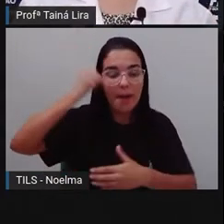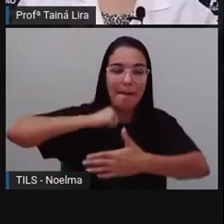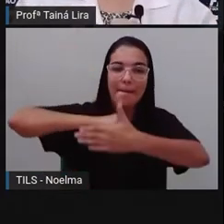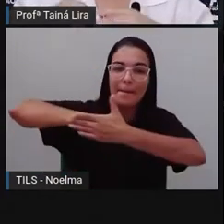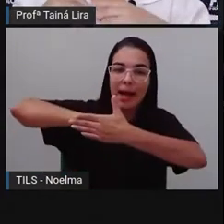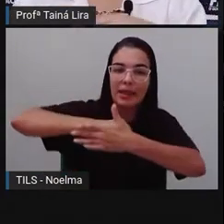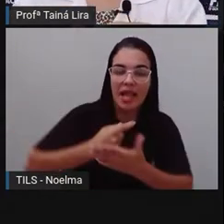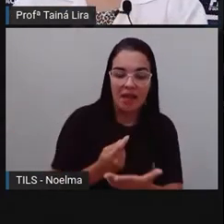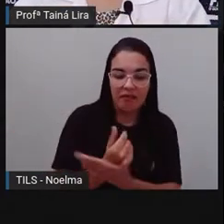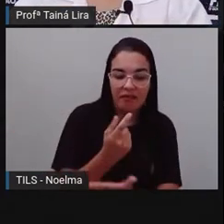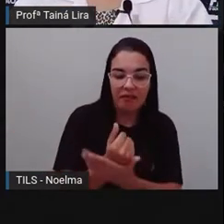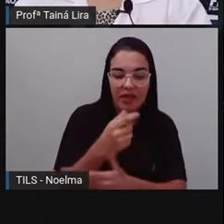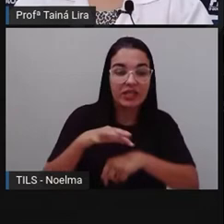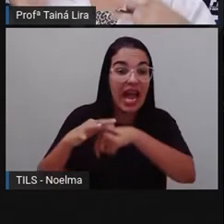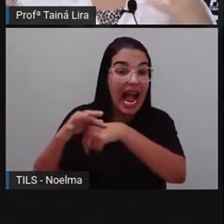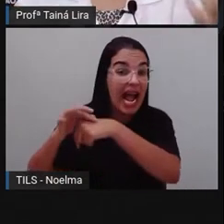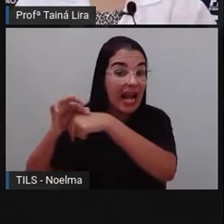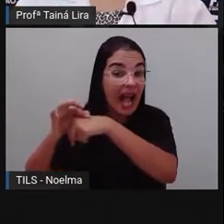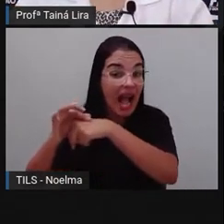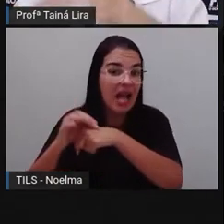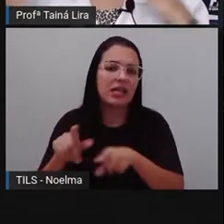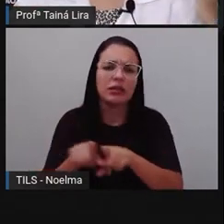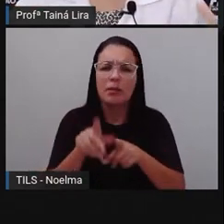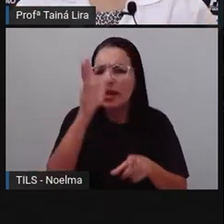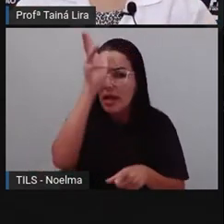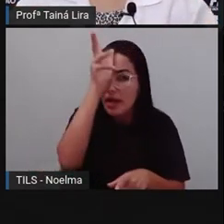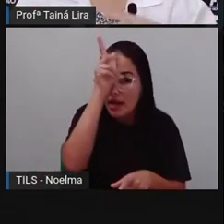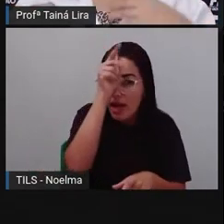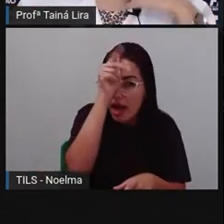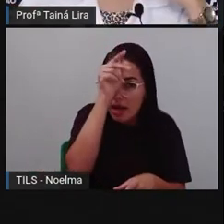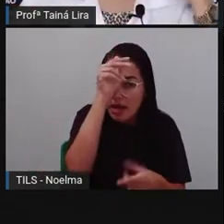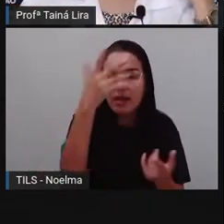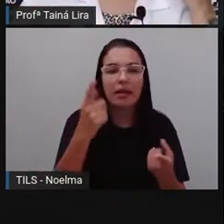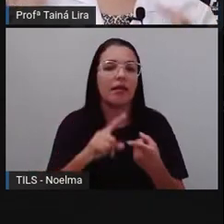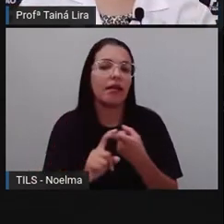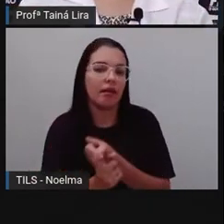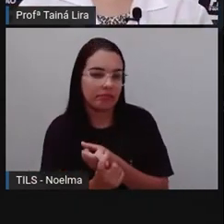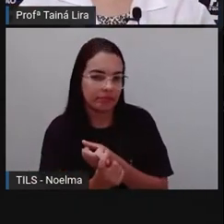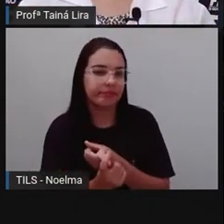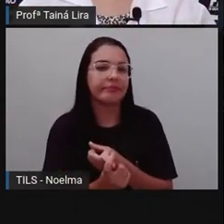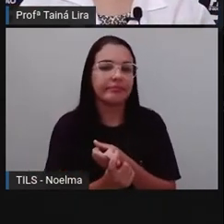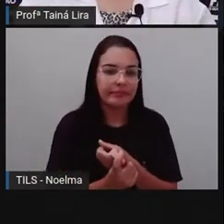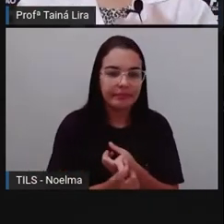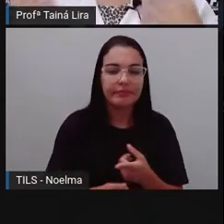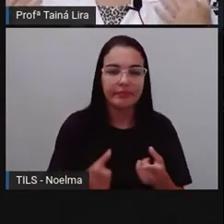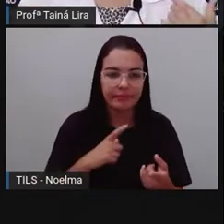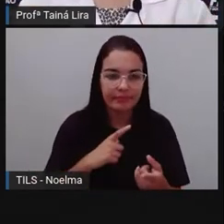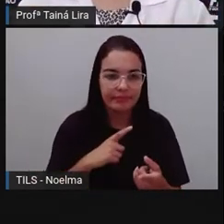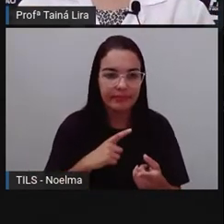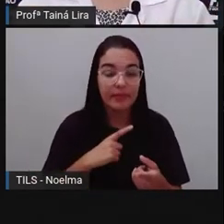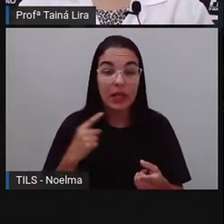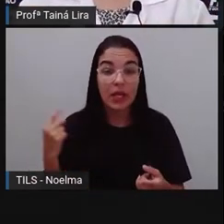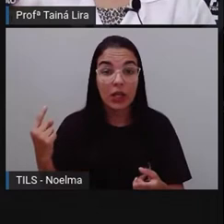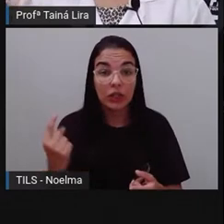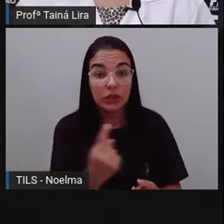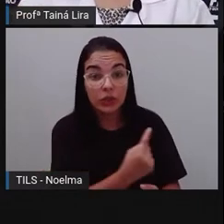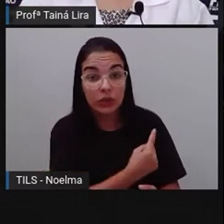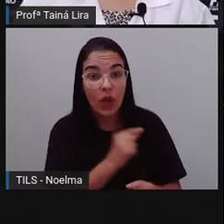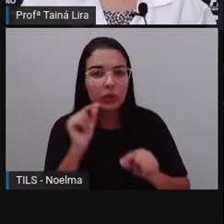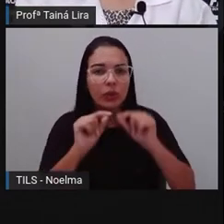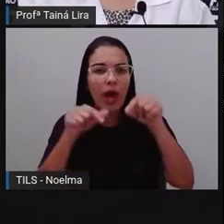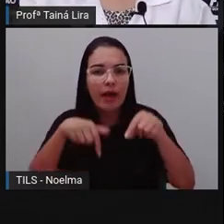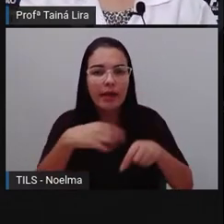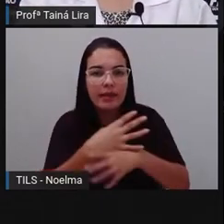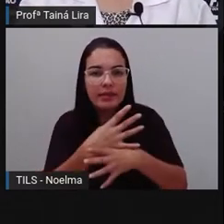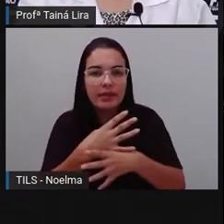carne. Muitos criam frangos e vendem, né? Para abatedouros, né? E nós aqui na cidade também